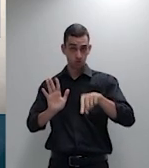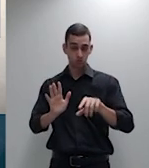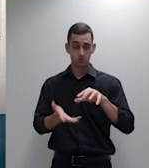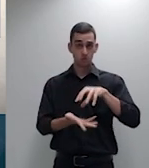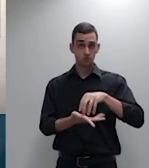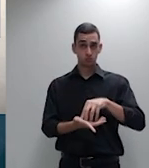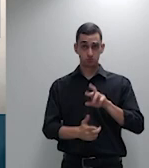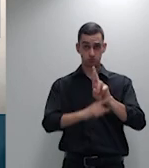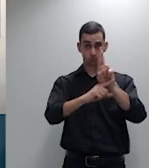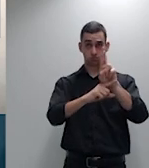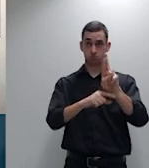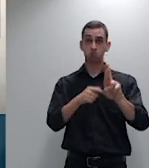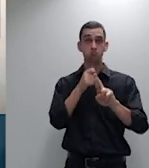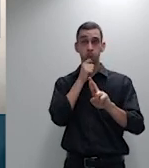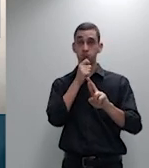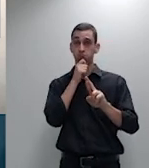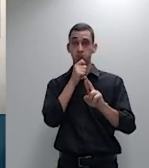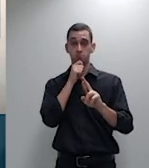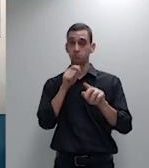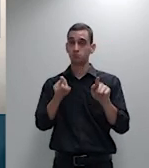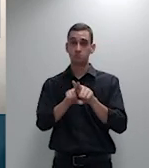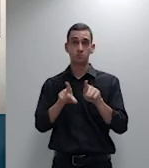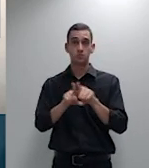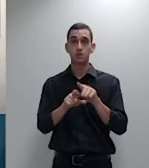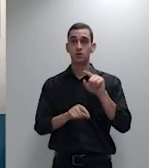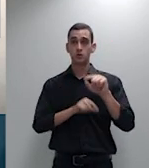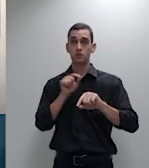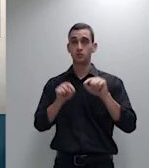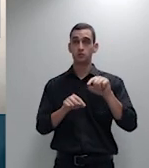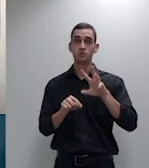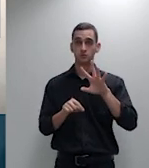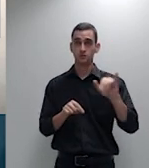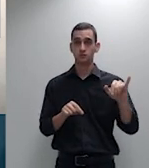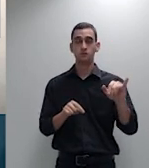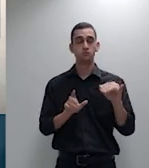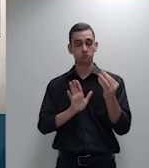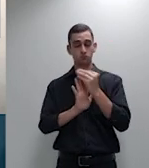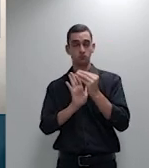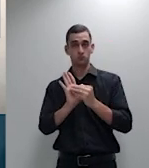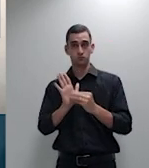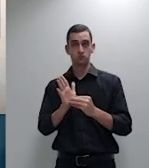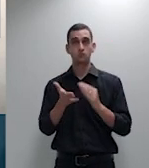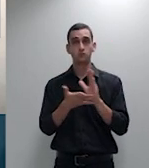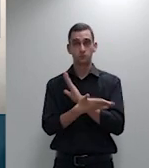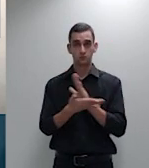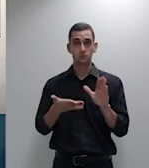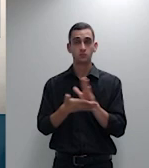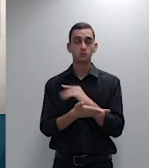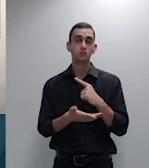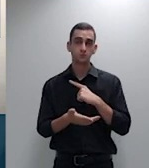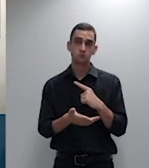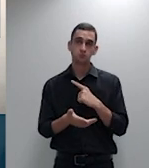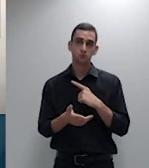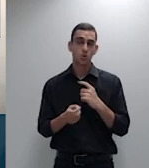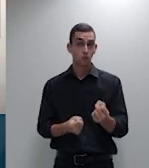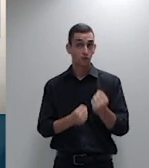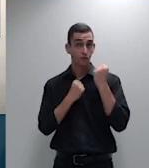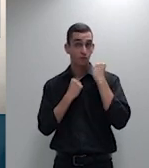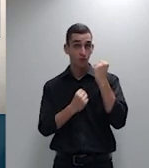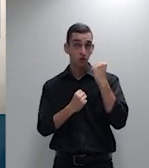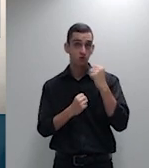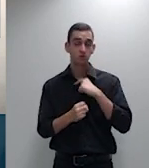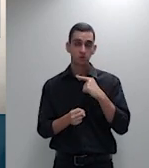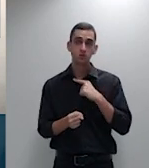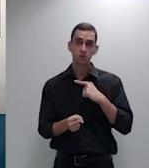partir do pressuposto de que existe suposta paridade de forças na negociação entre pessoas